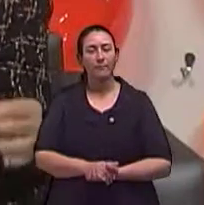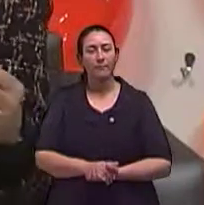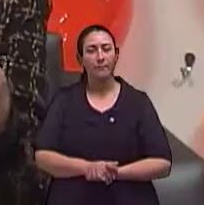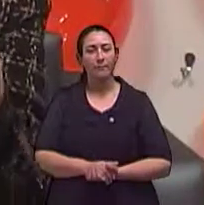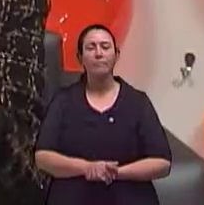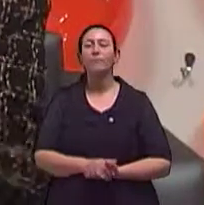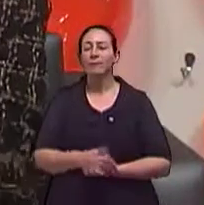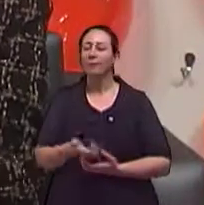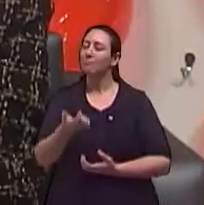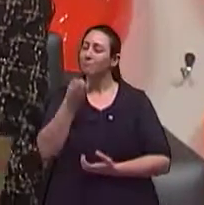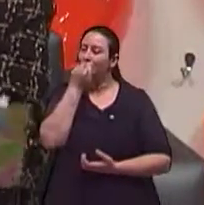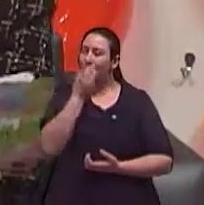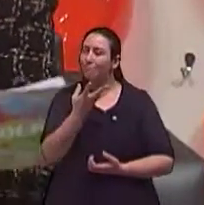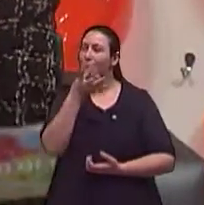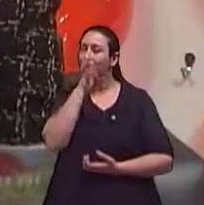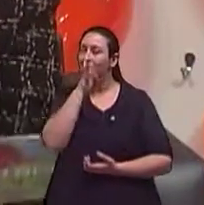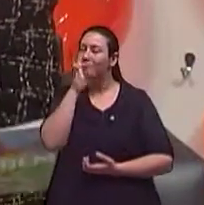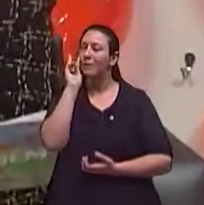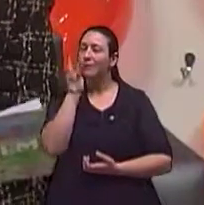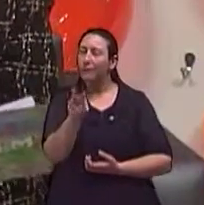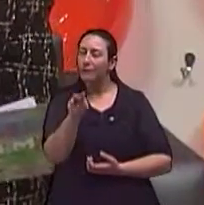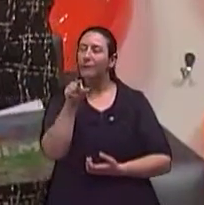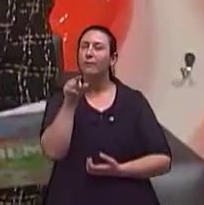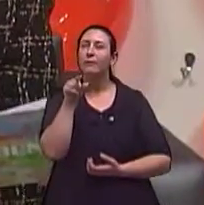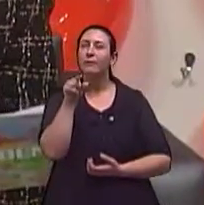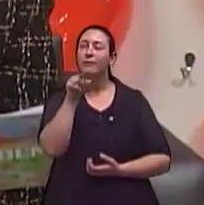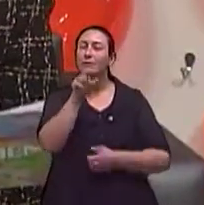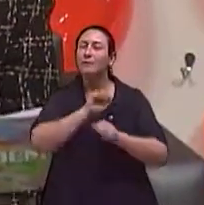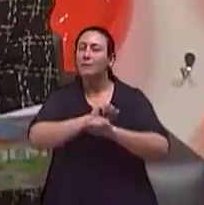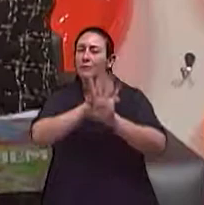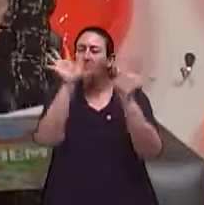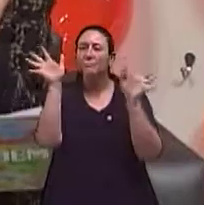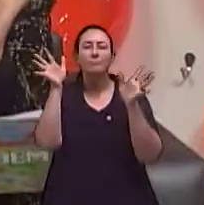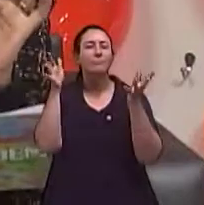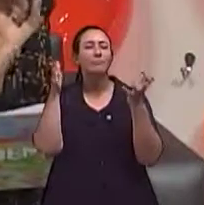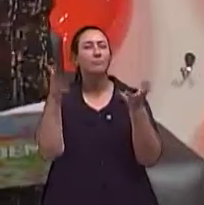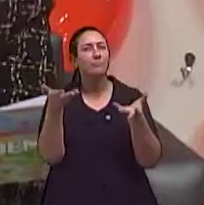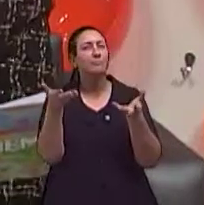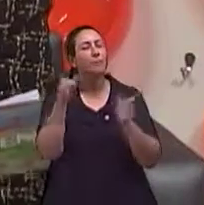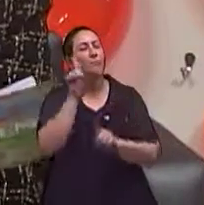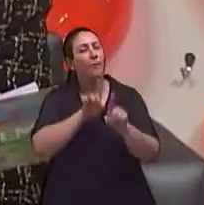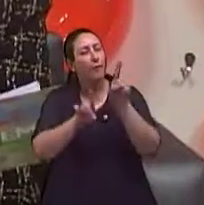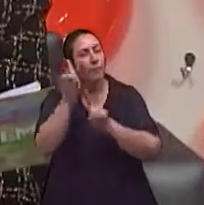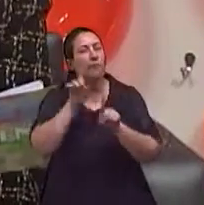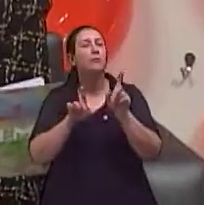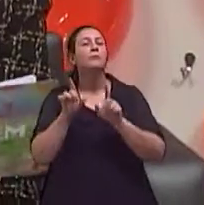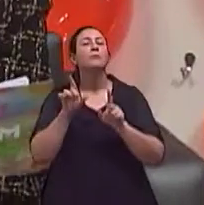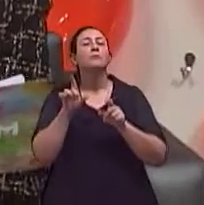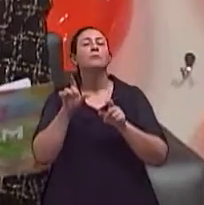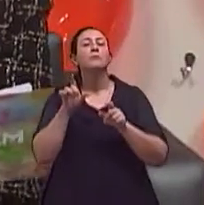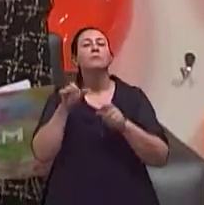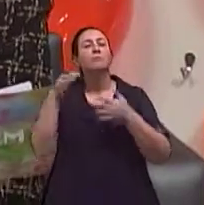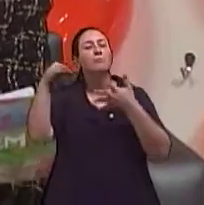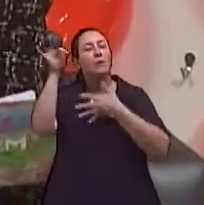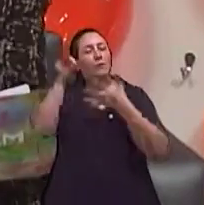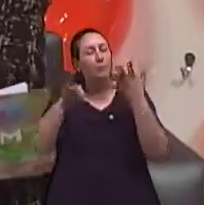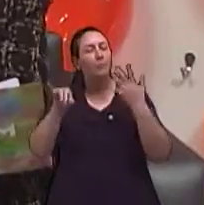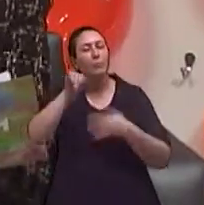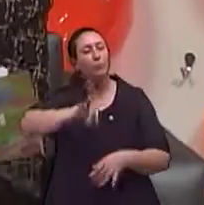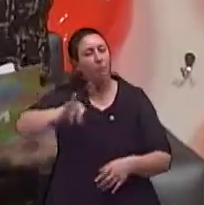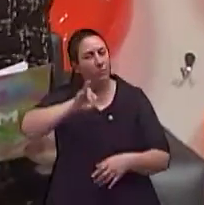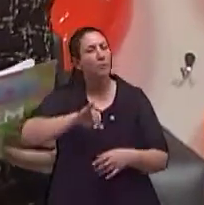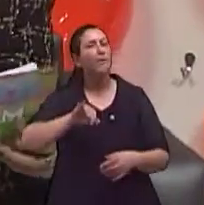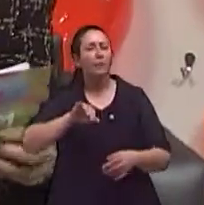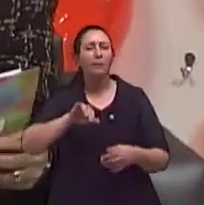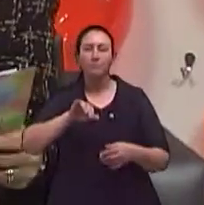Bom poder ouvir todos esses esclarecimentos ou, assim, alguns detalhes importantíssimos da vida delas. A gente